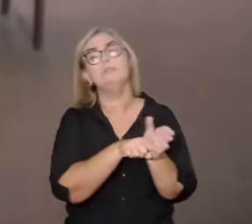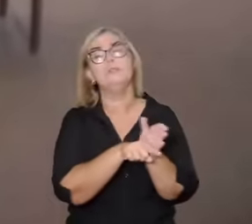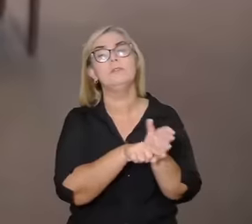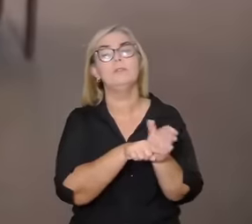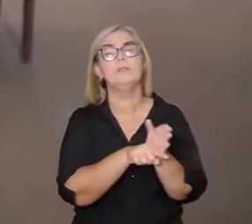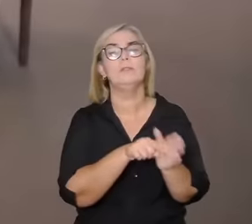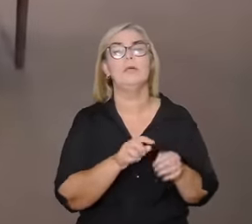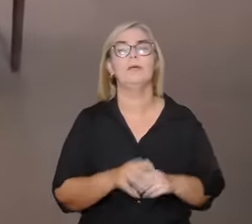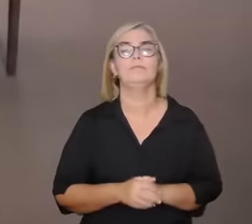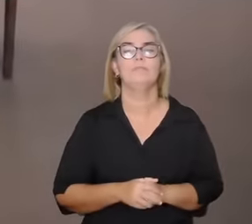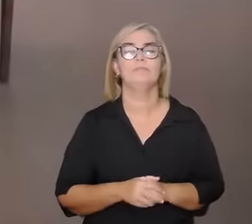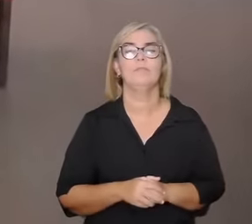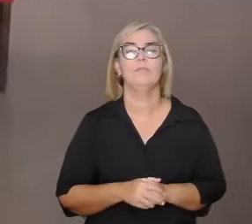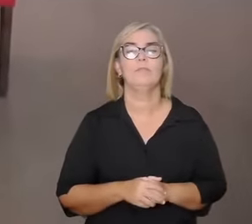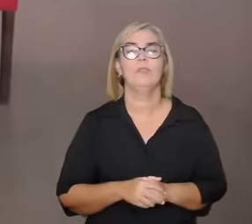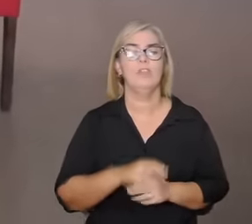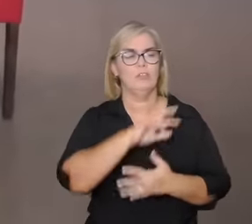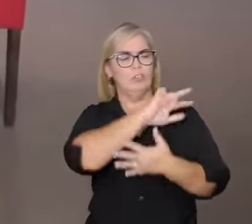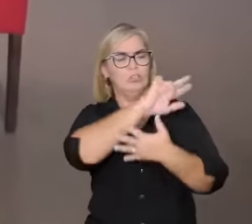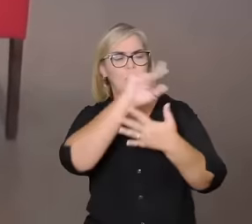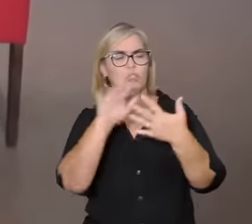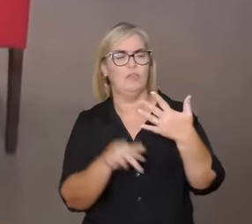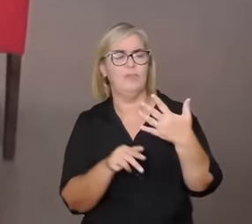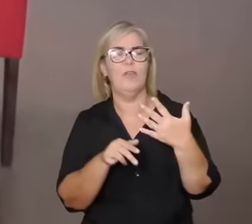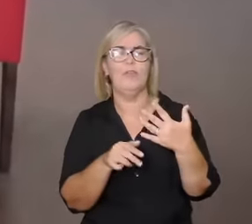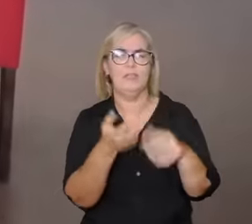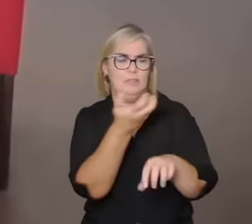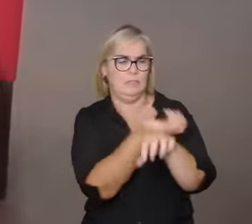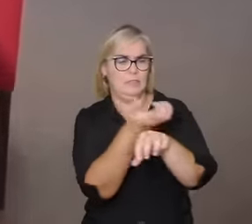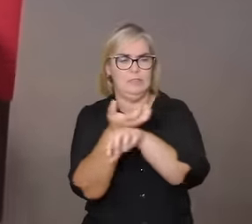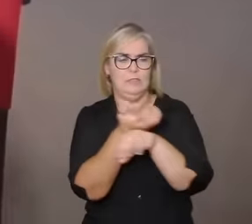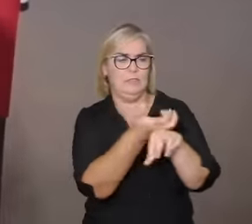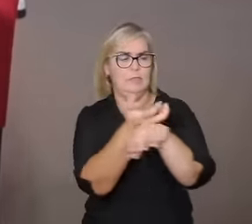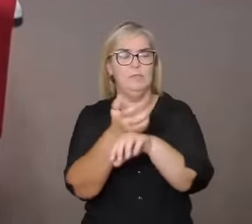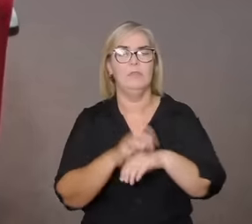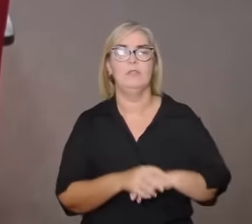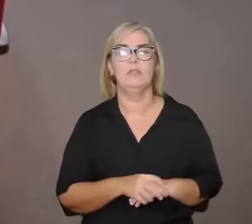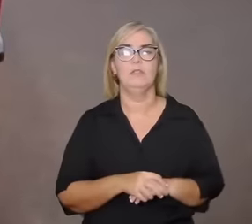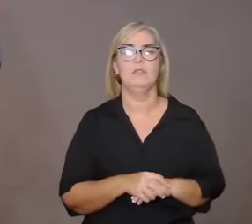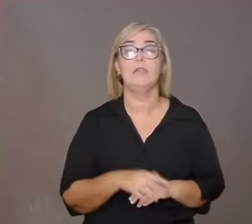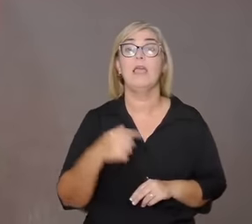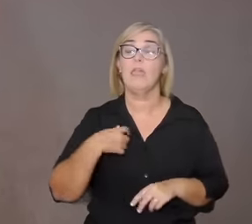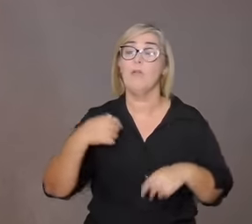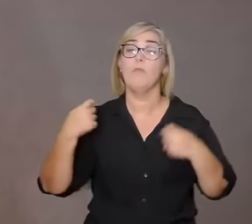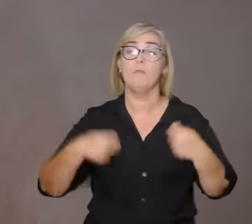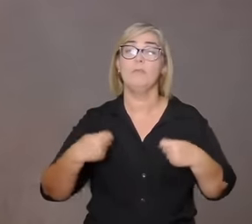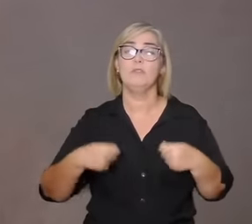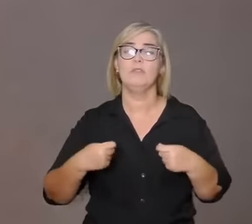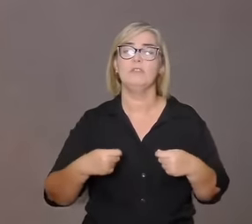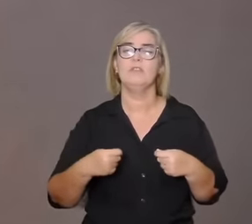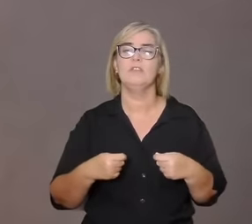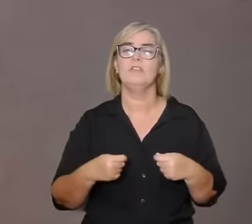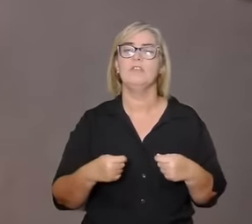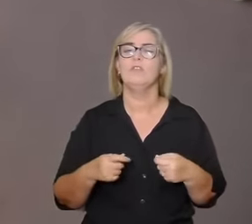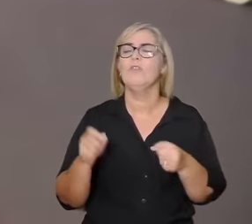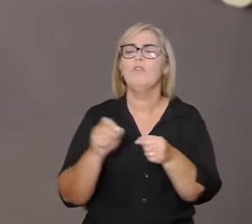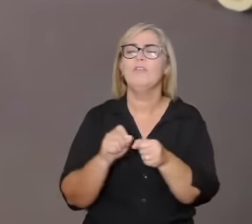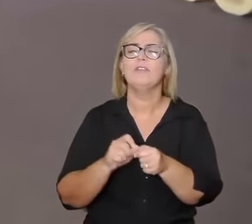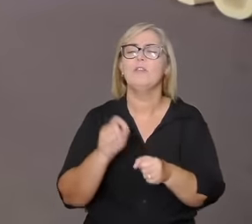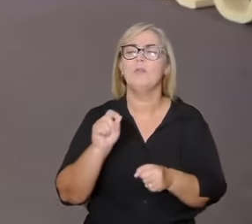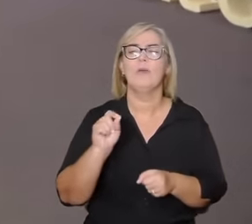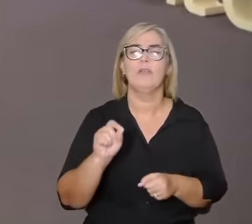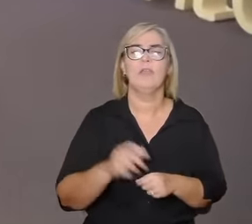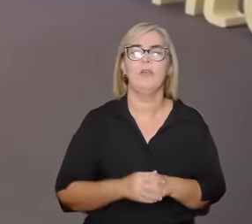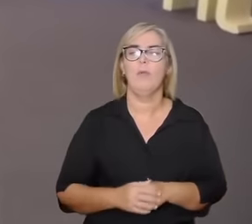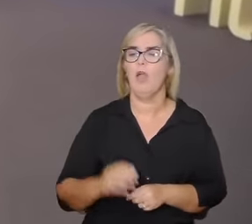interdisciplinares multidisciplinares eu tenho que ser capaz de fazer uma coreografia da intimidade com a pessoa